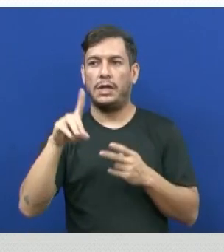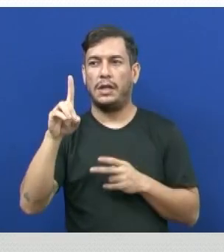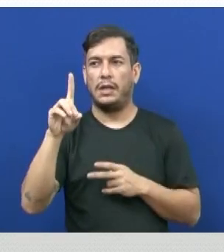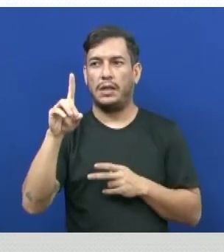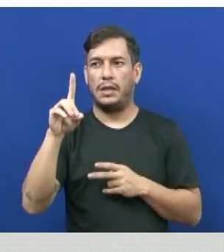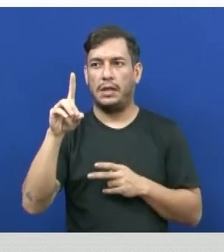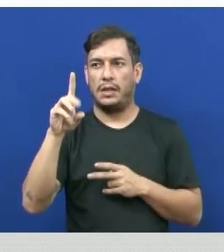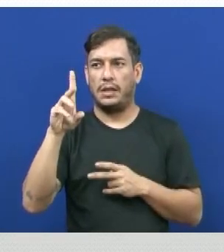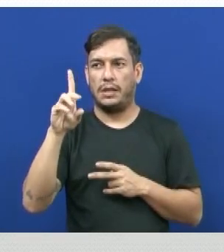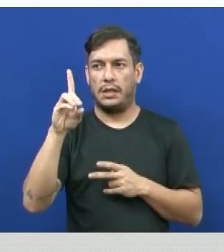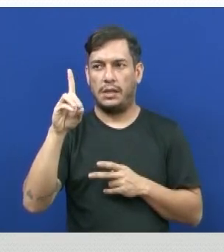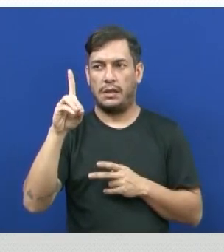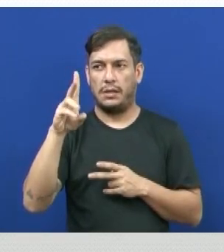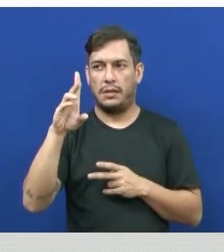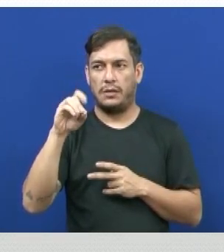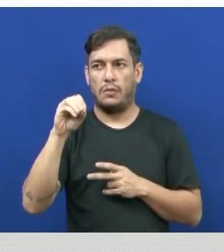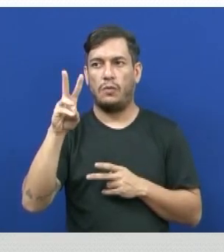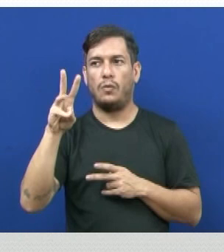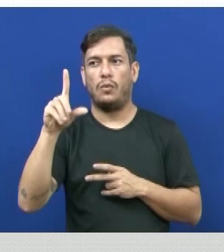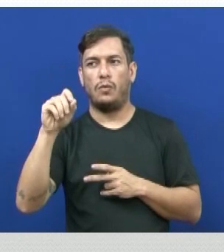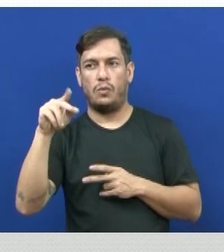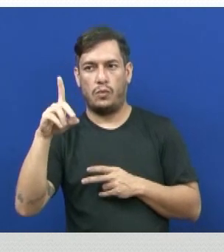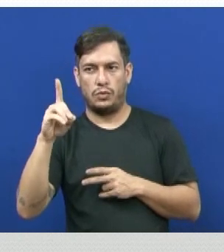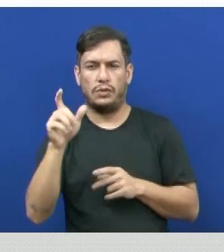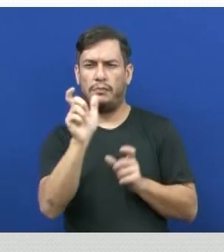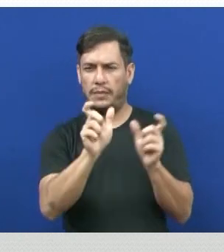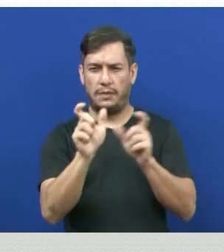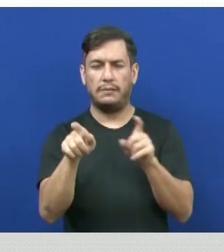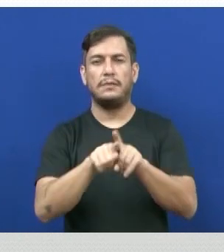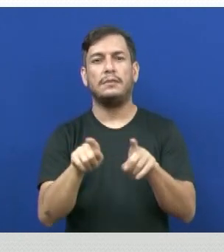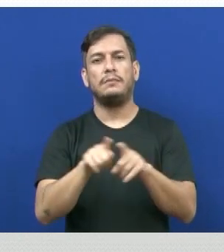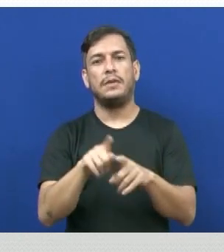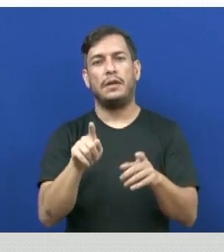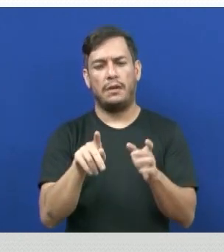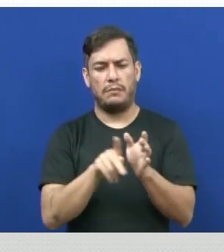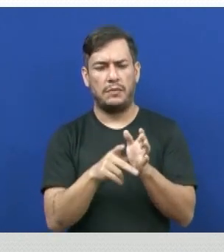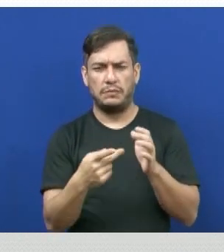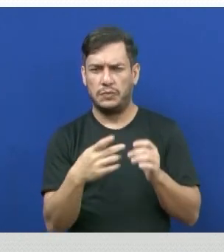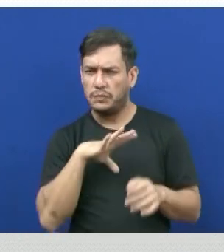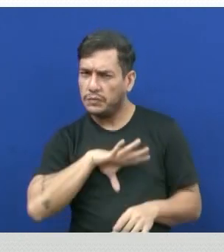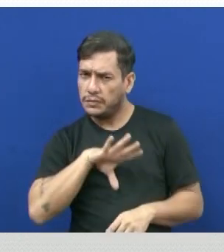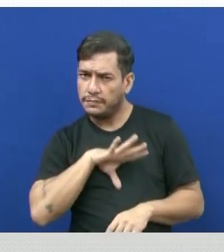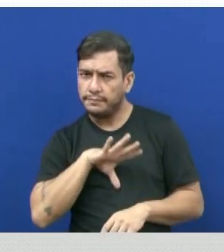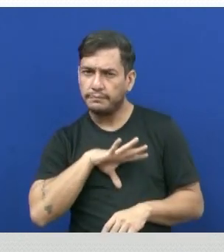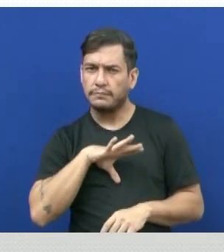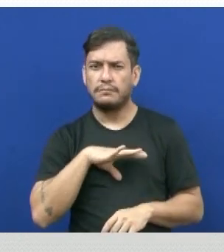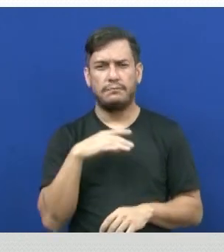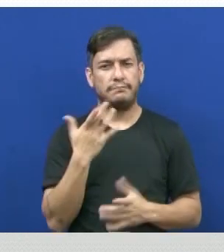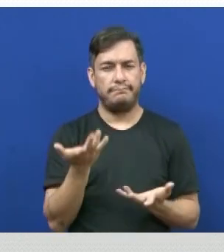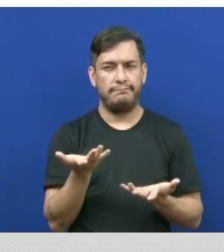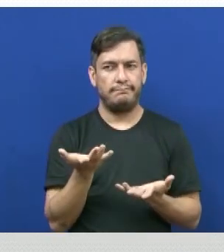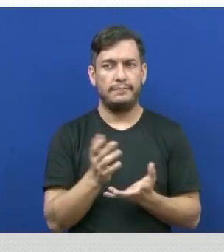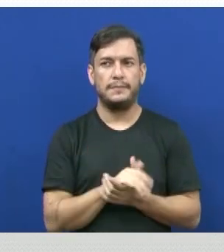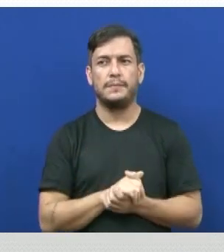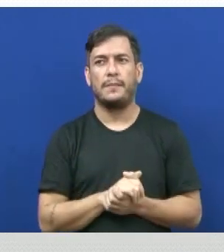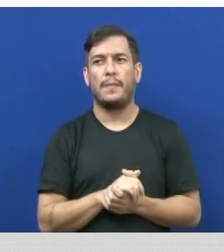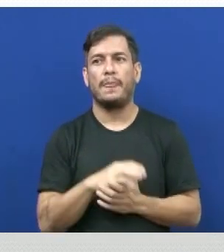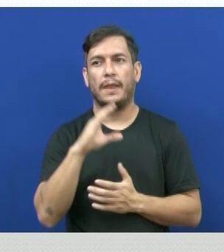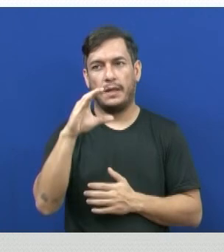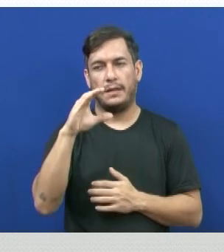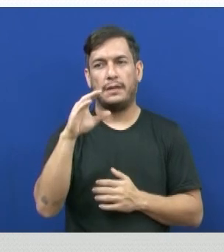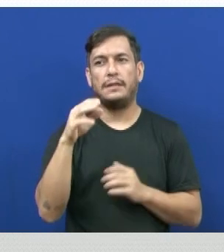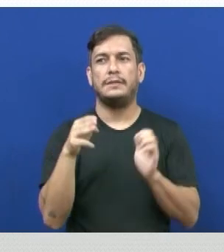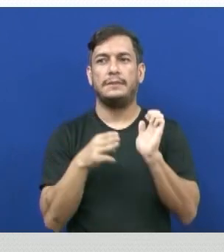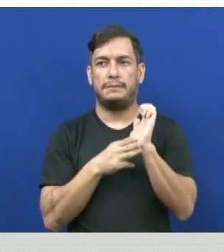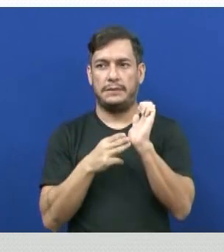Será que essas palavras, alguma delas é de origem aqui, do português? Será que ela veio daqui? Bom, letra